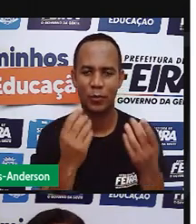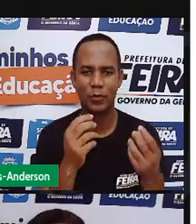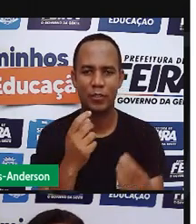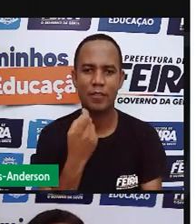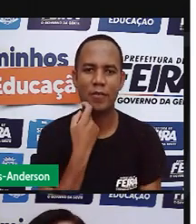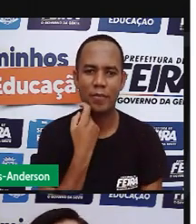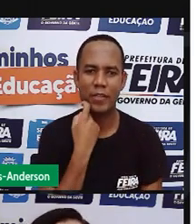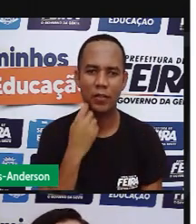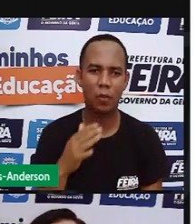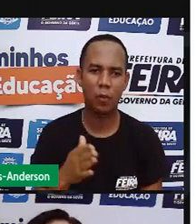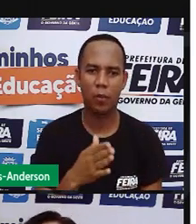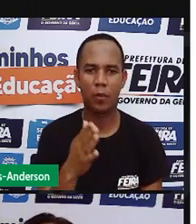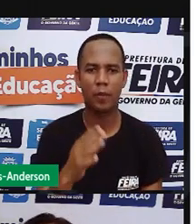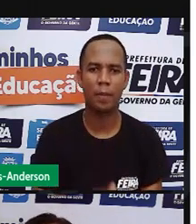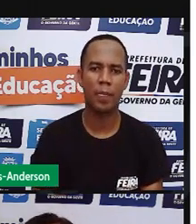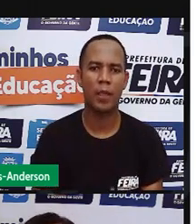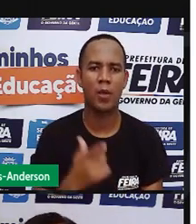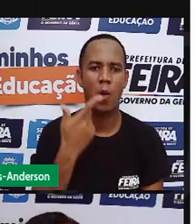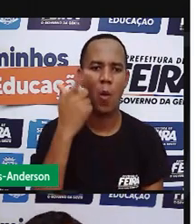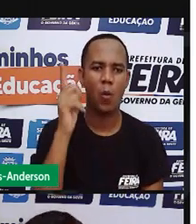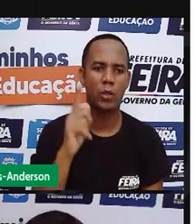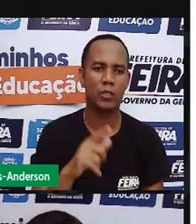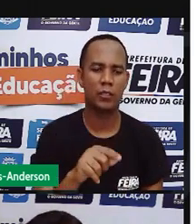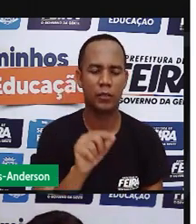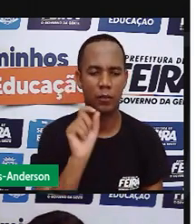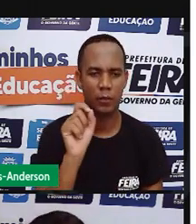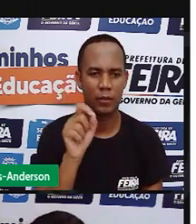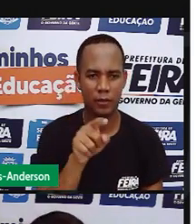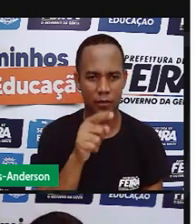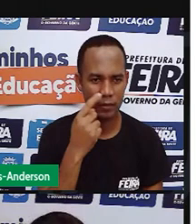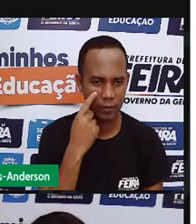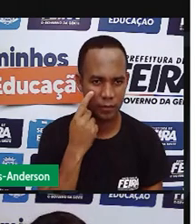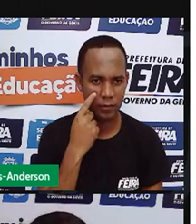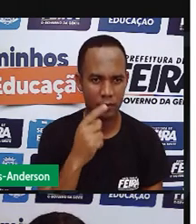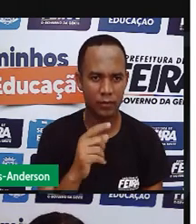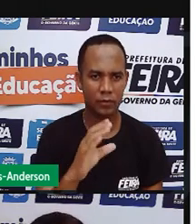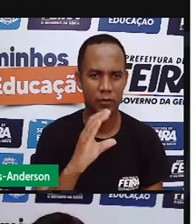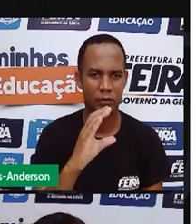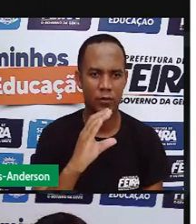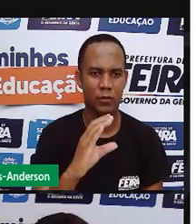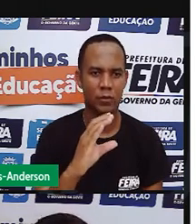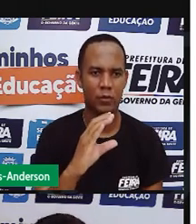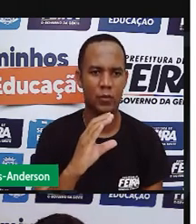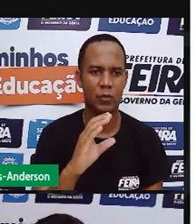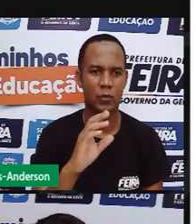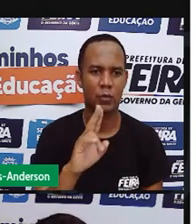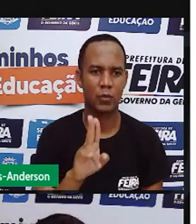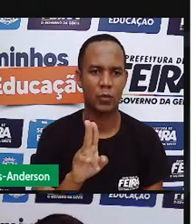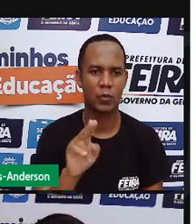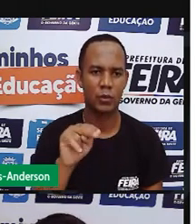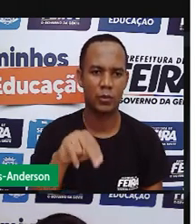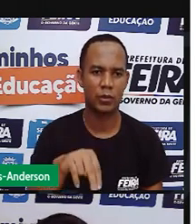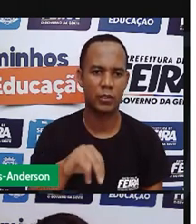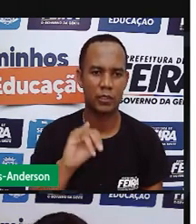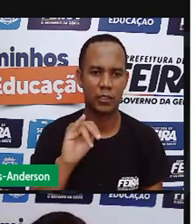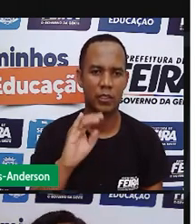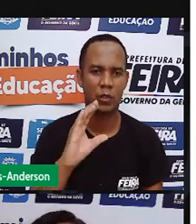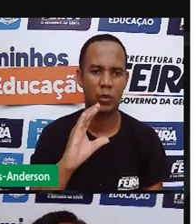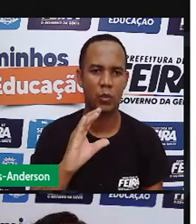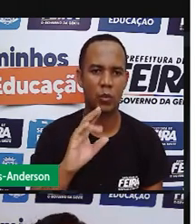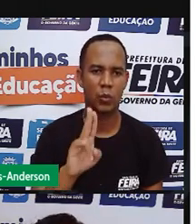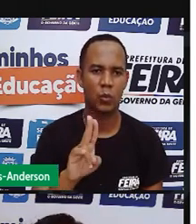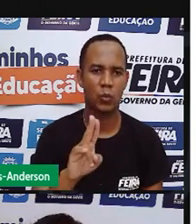Cunicultura. Não é para sustentar a páscoa, porque o coelho não põe ovos de chocolate.